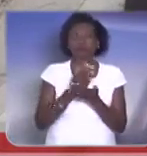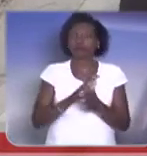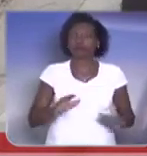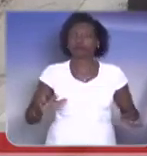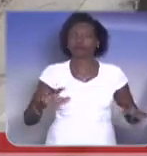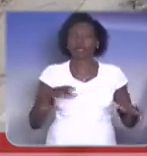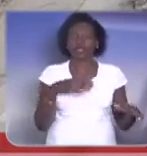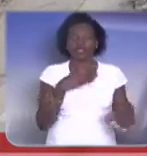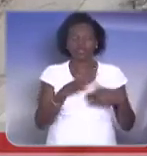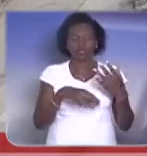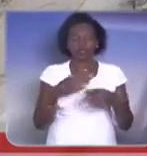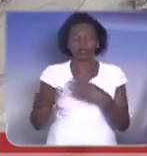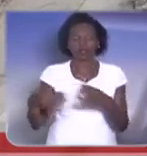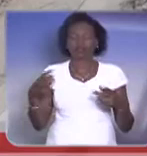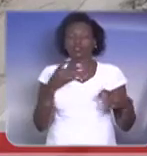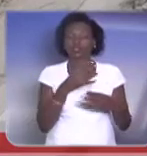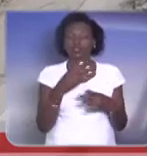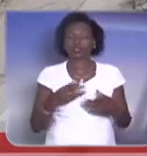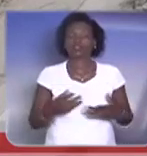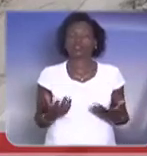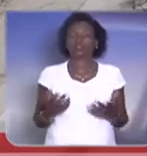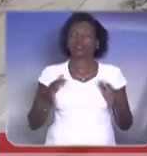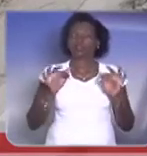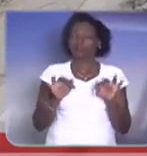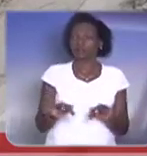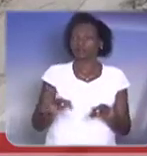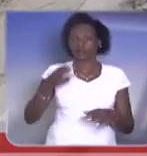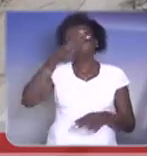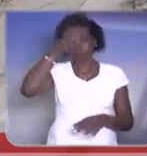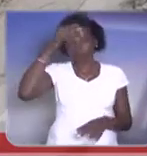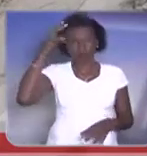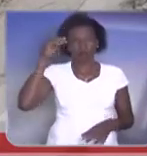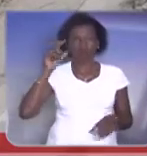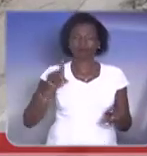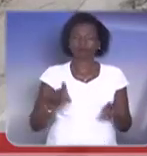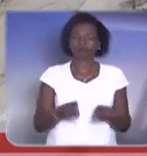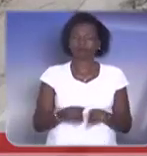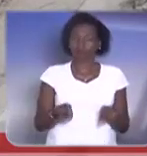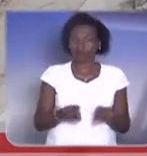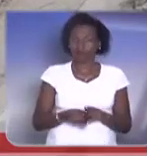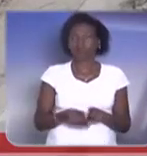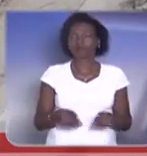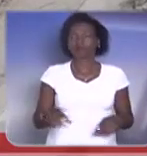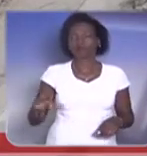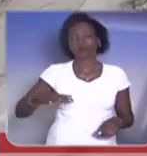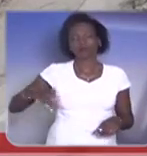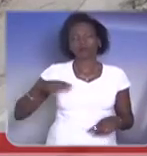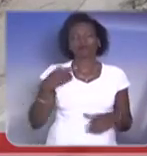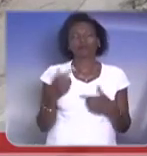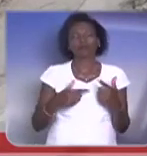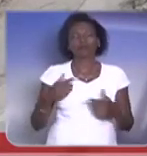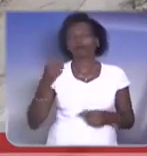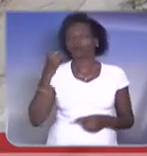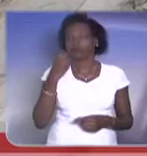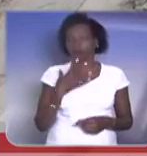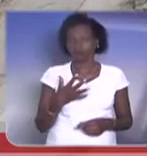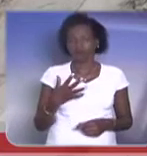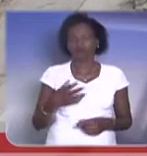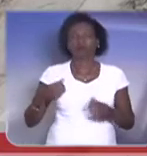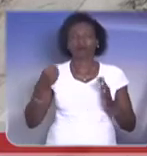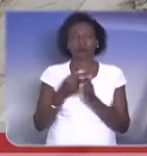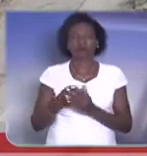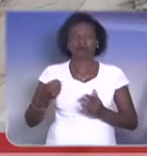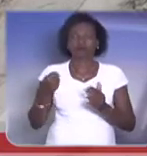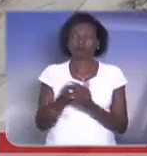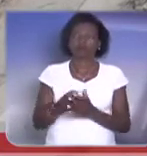presidente. Só para encerrar também. E também a nossa Prefeitura. Nossos prefeitos regionais aí têm feito um trabalho intenso no combate à